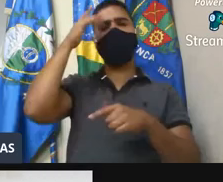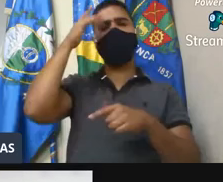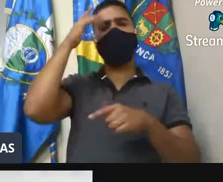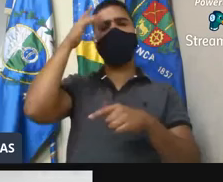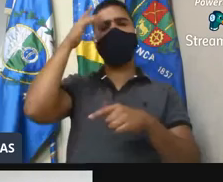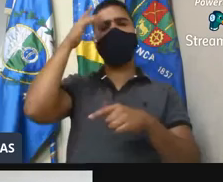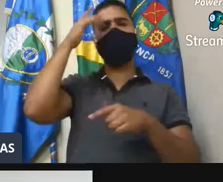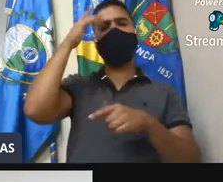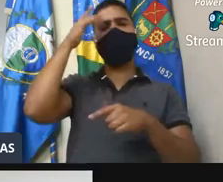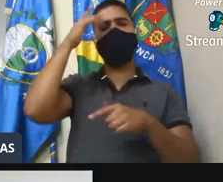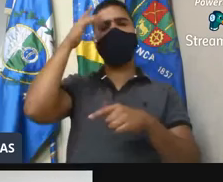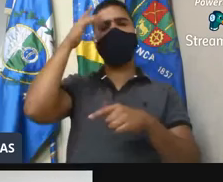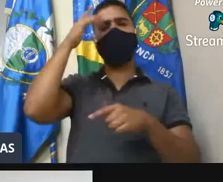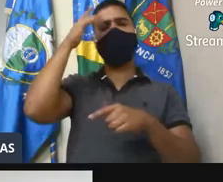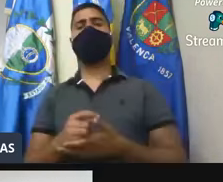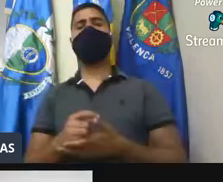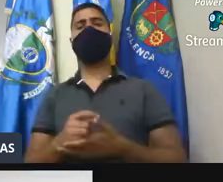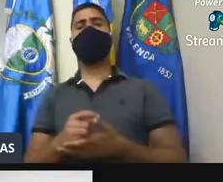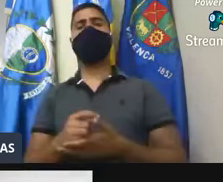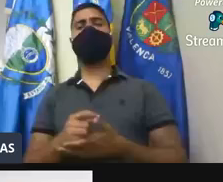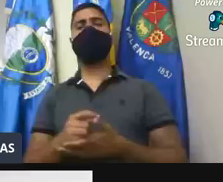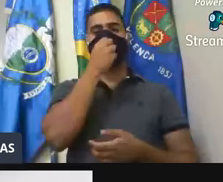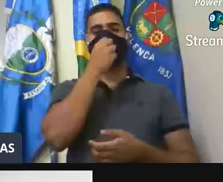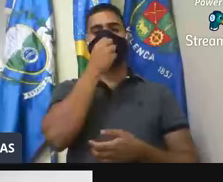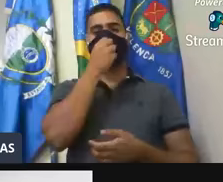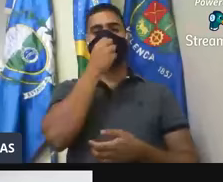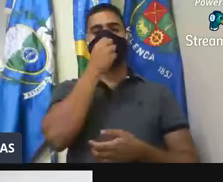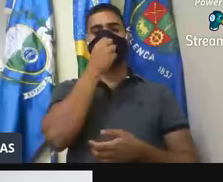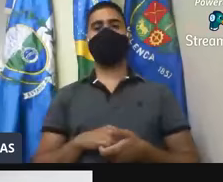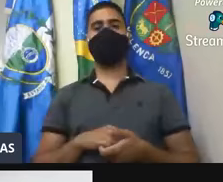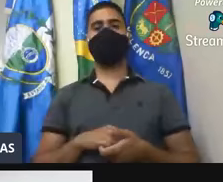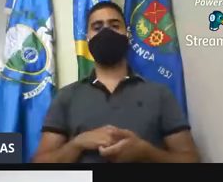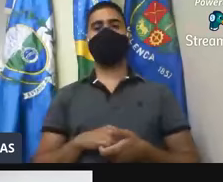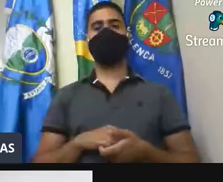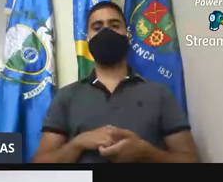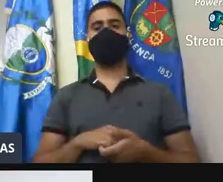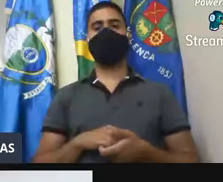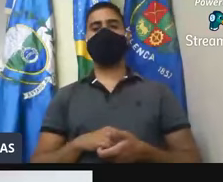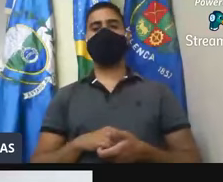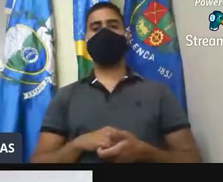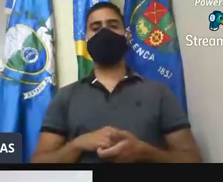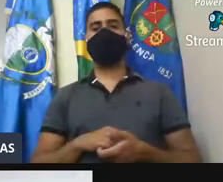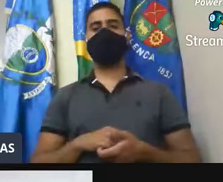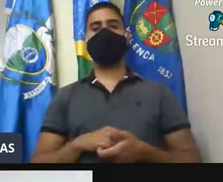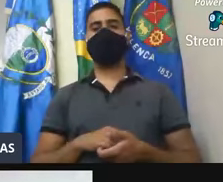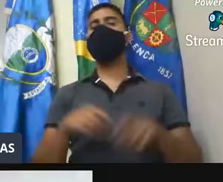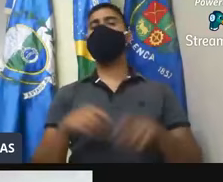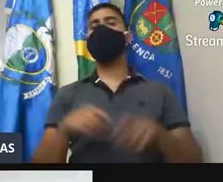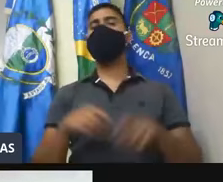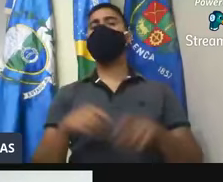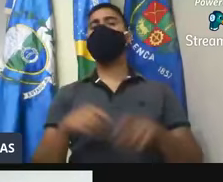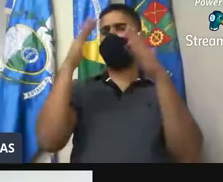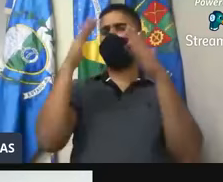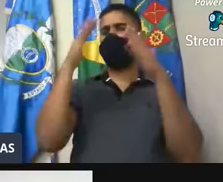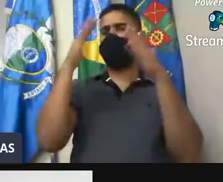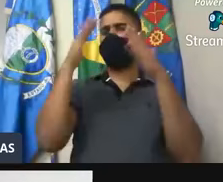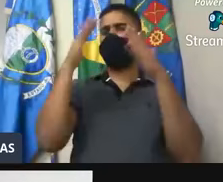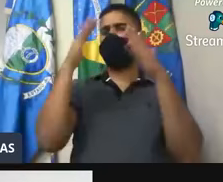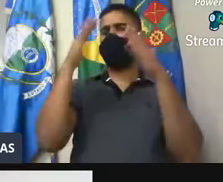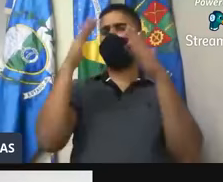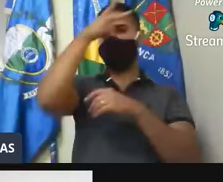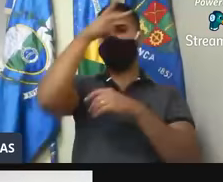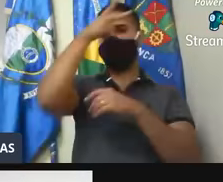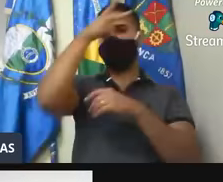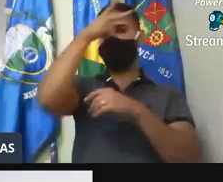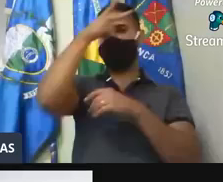sua obrigação de legislador, pago com recurso público, está de parabéns ao prefeito, da mesma maneira cumprindo